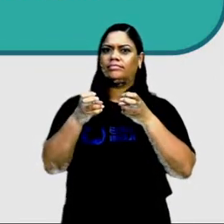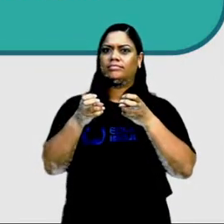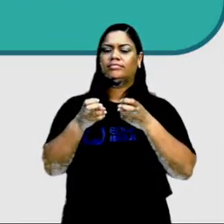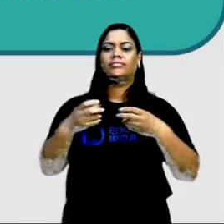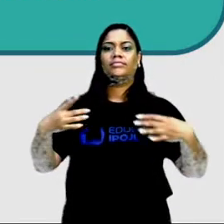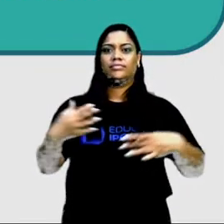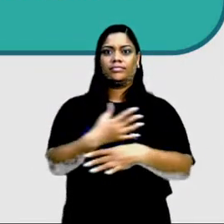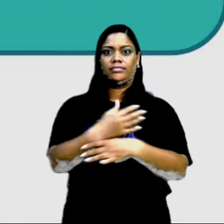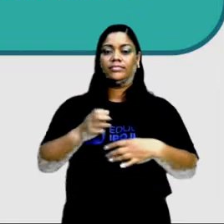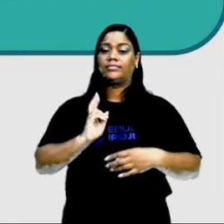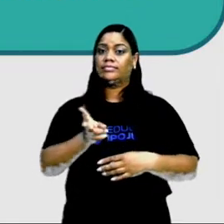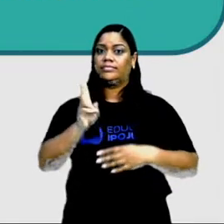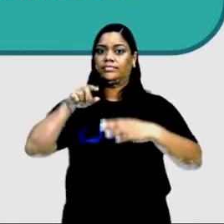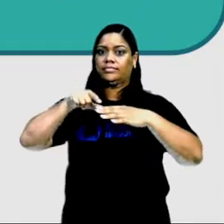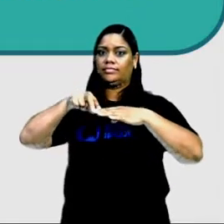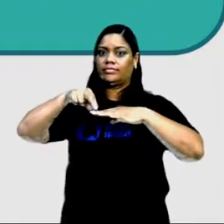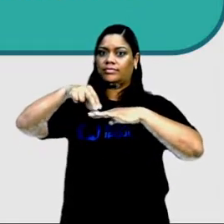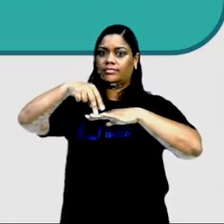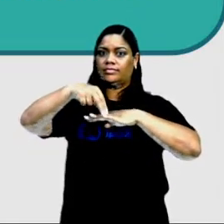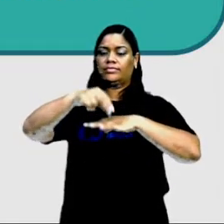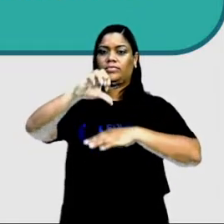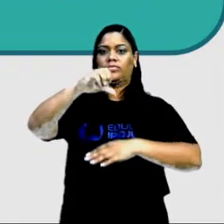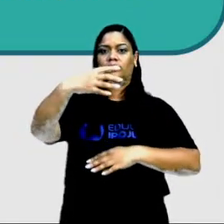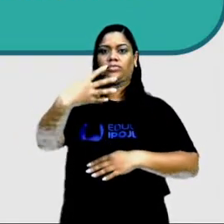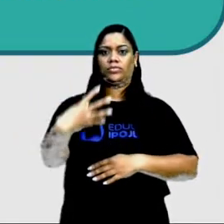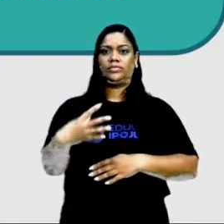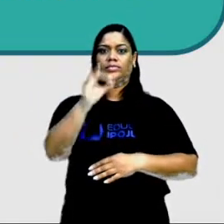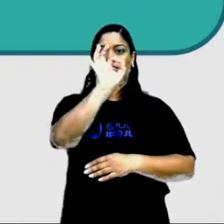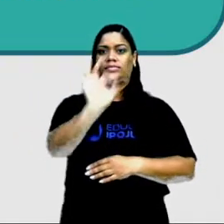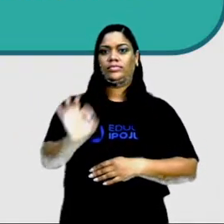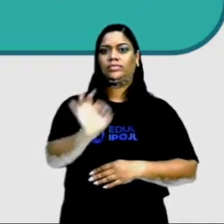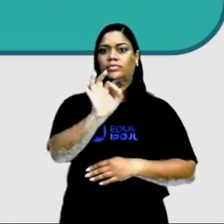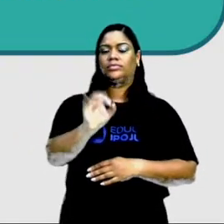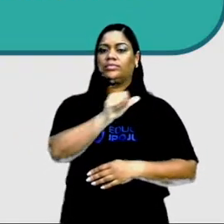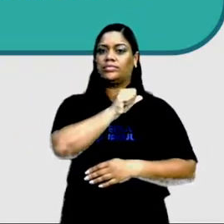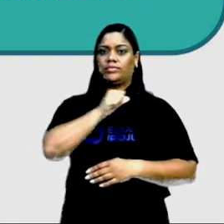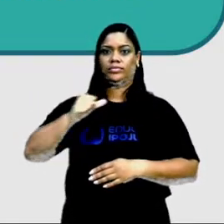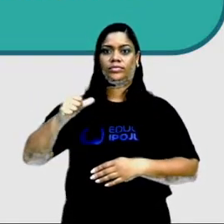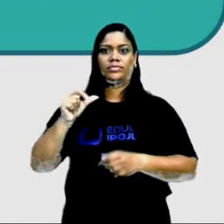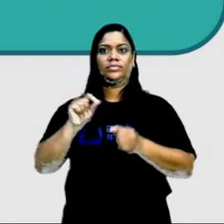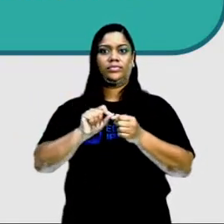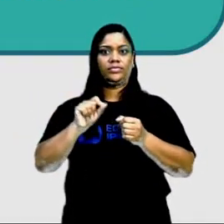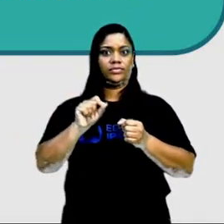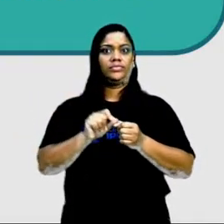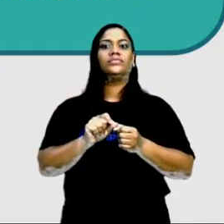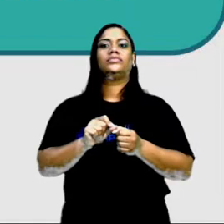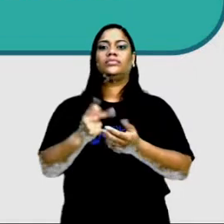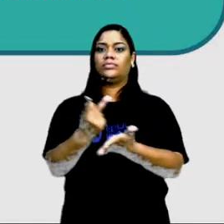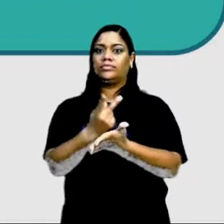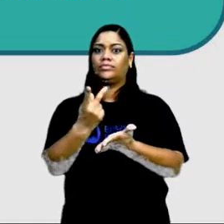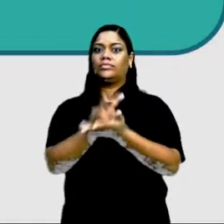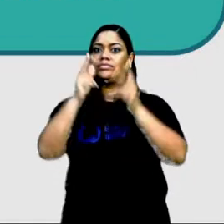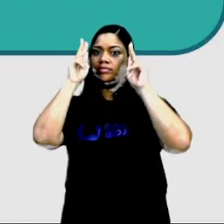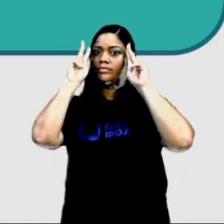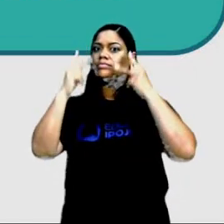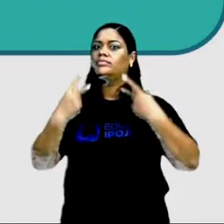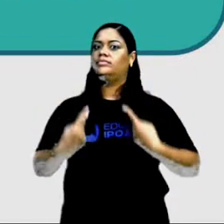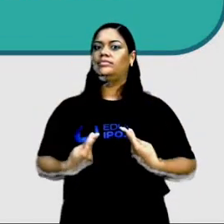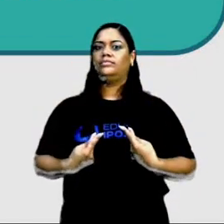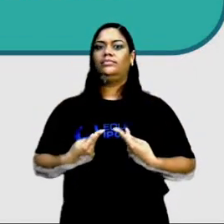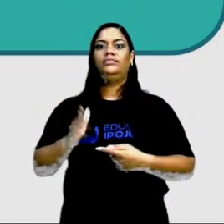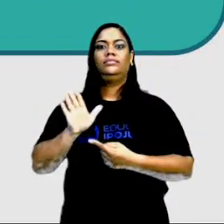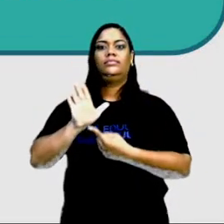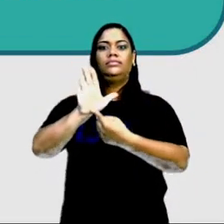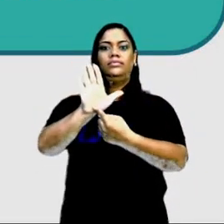sempre na faixa. 94% dos acidentes com morte são causados por falha humana. Então, ele está